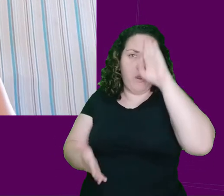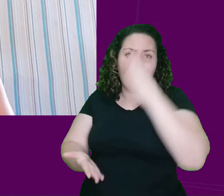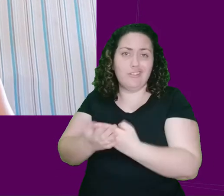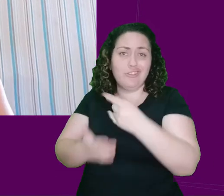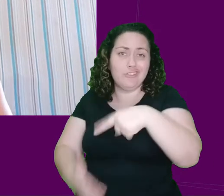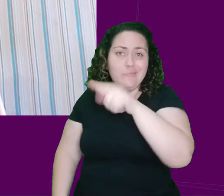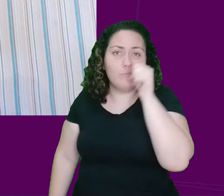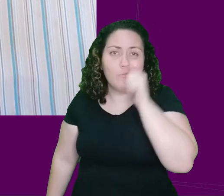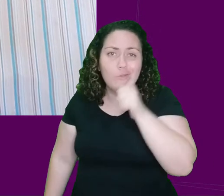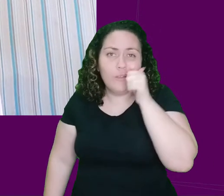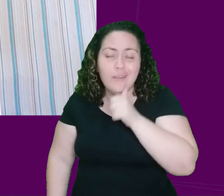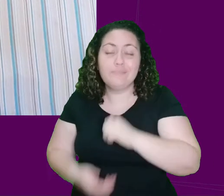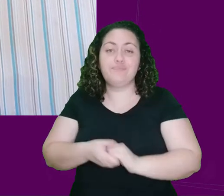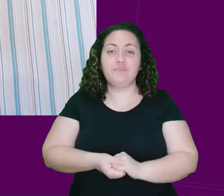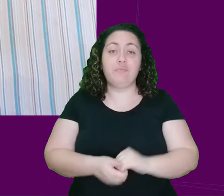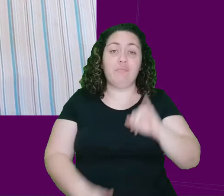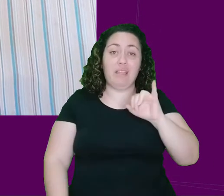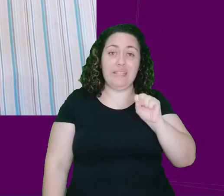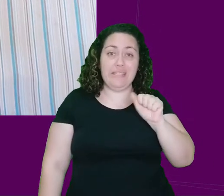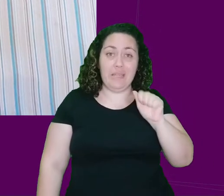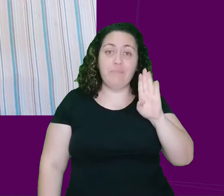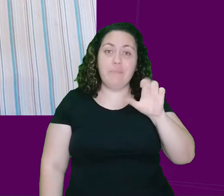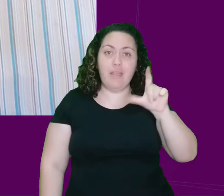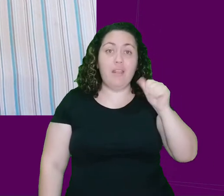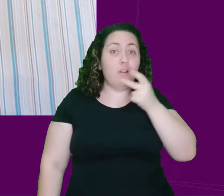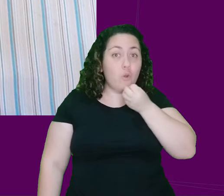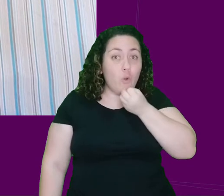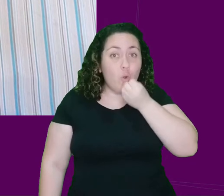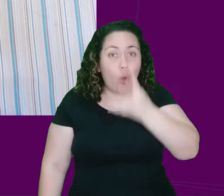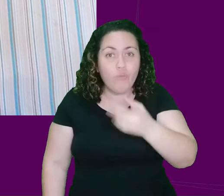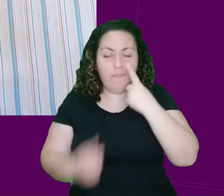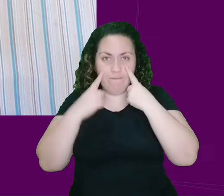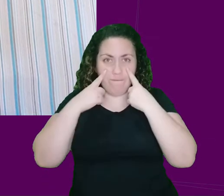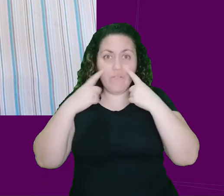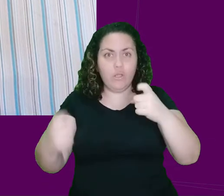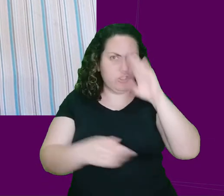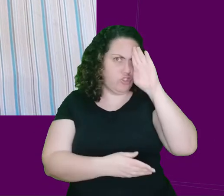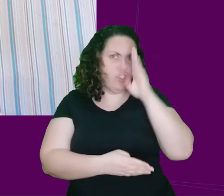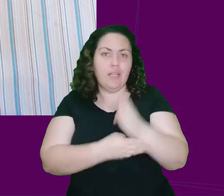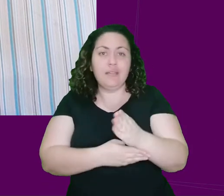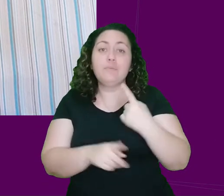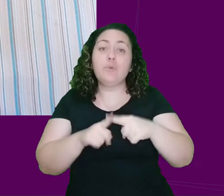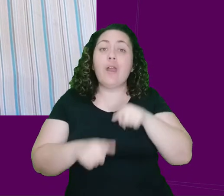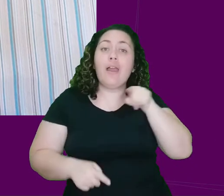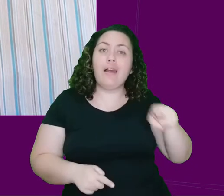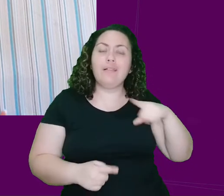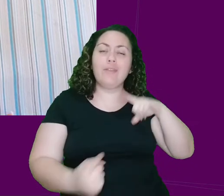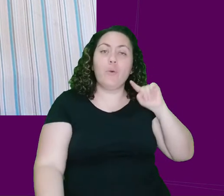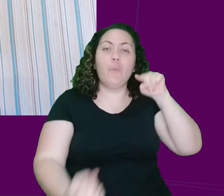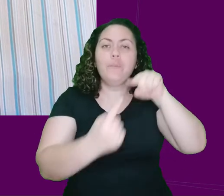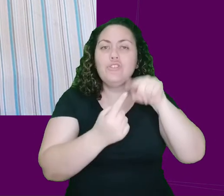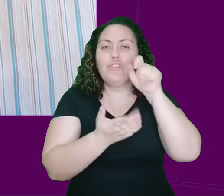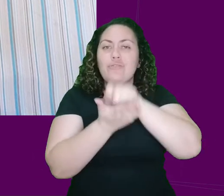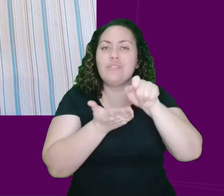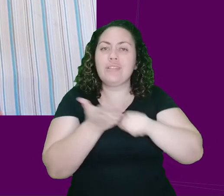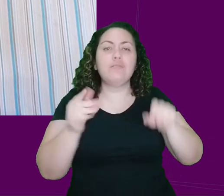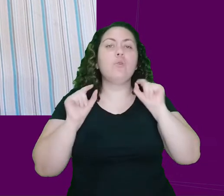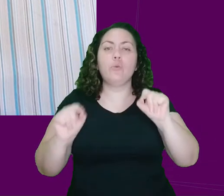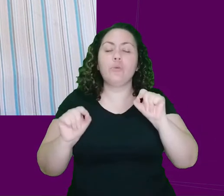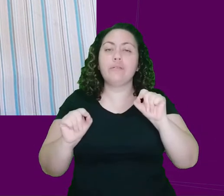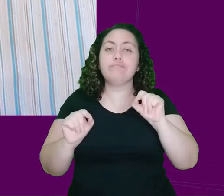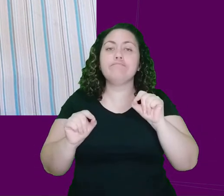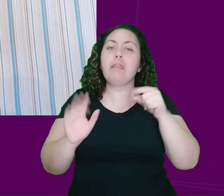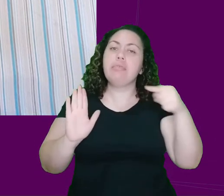nelas. A Isabela fala dessa violência de uma maneira bem direta. O objetivo dela como autora é justamente